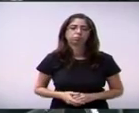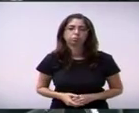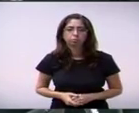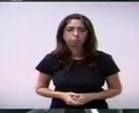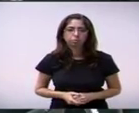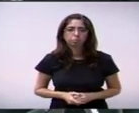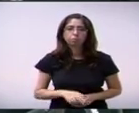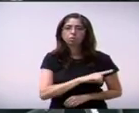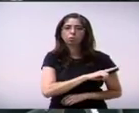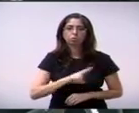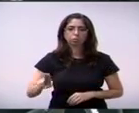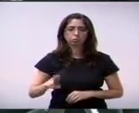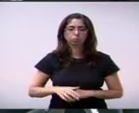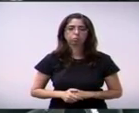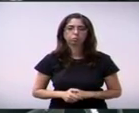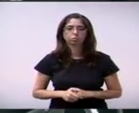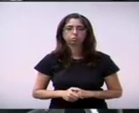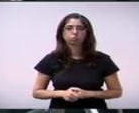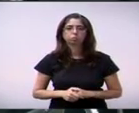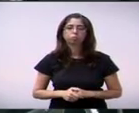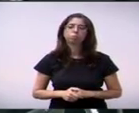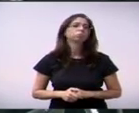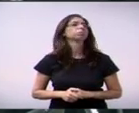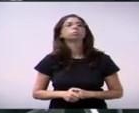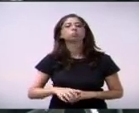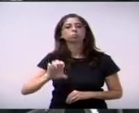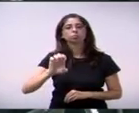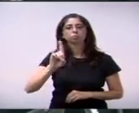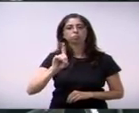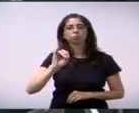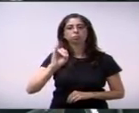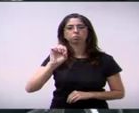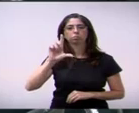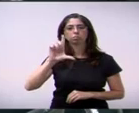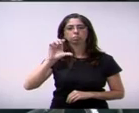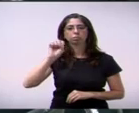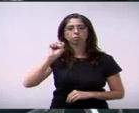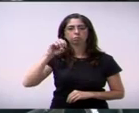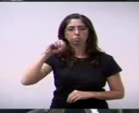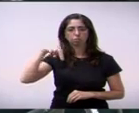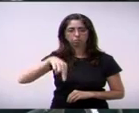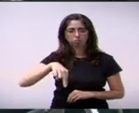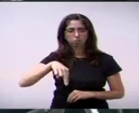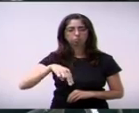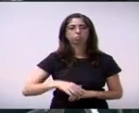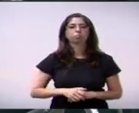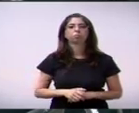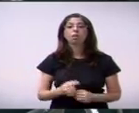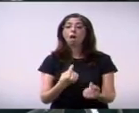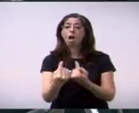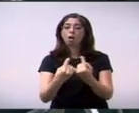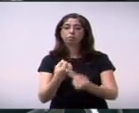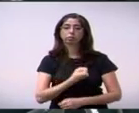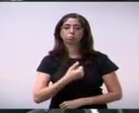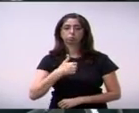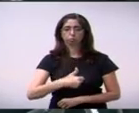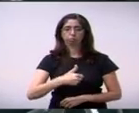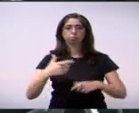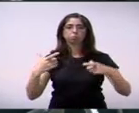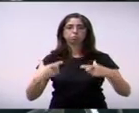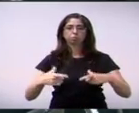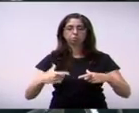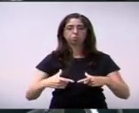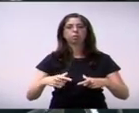a denominação de Edilson de Oliveira Souza, à Avenida 1, no bairro